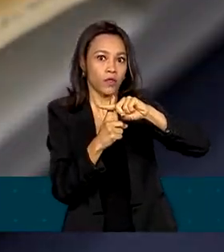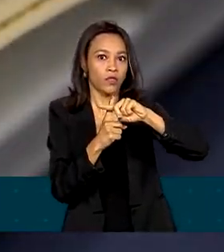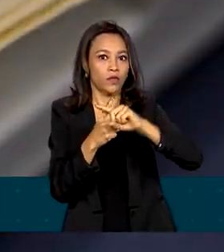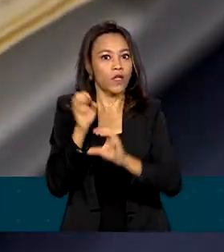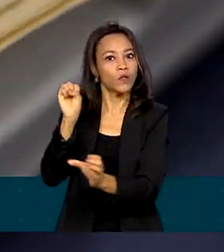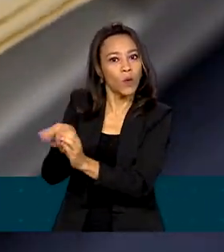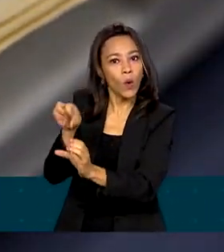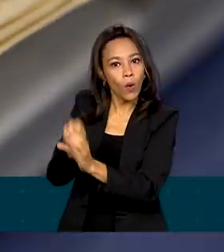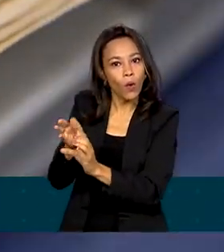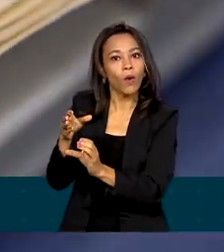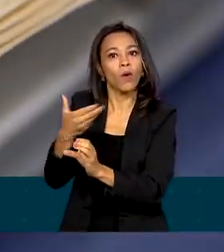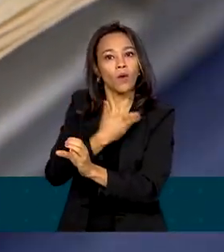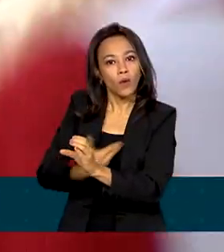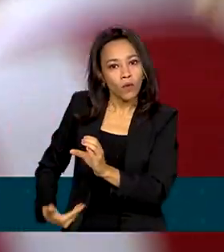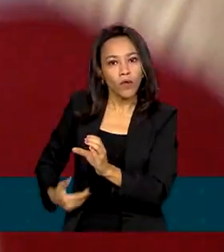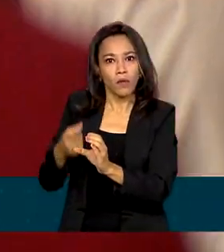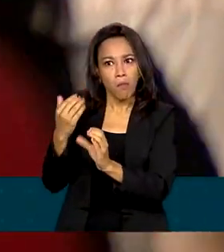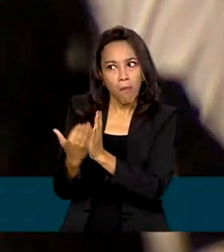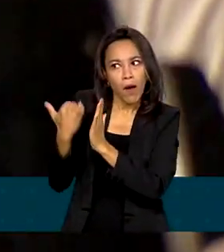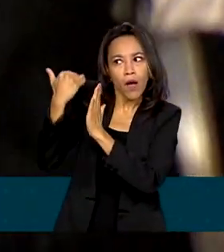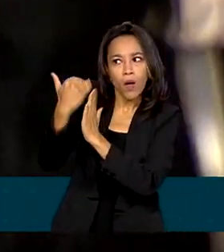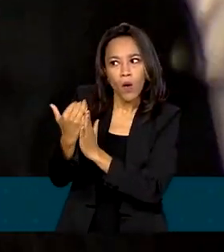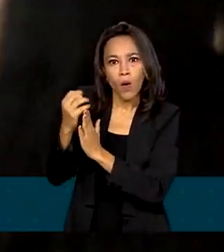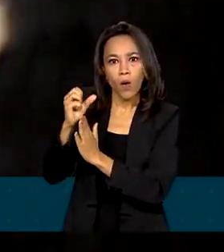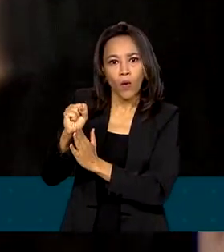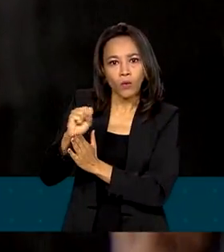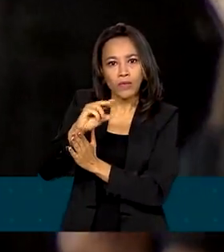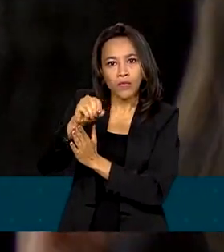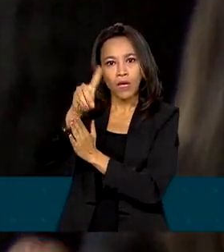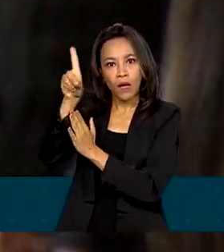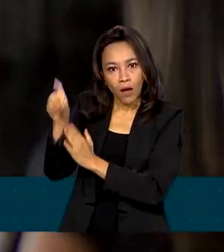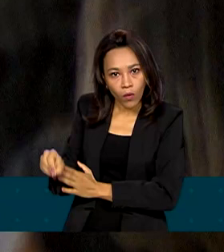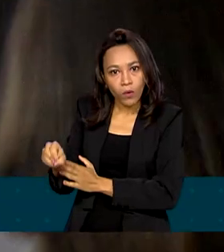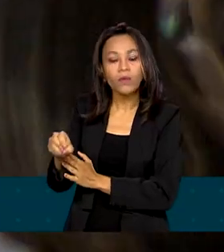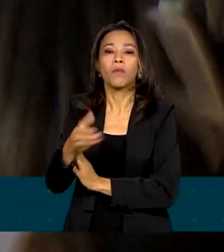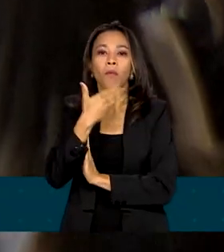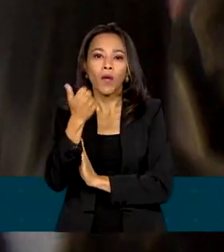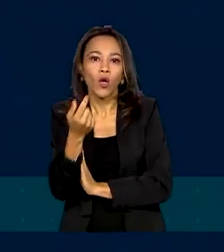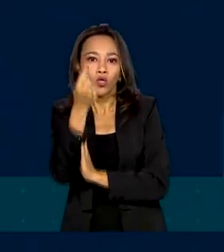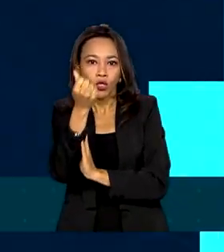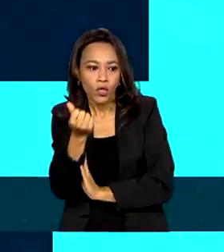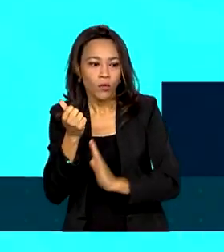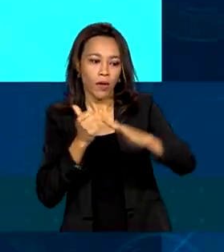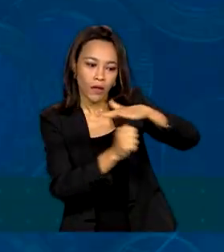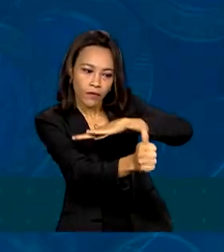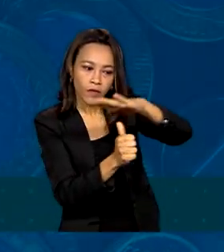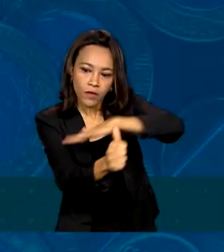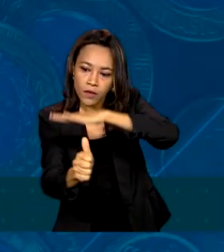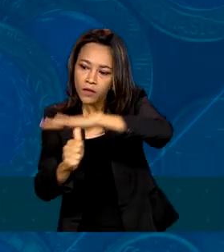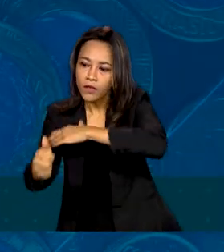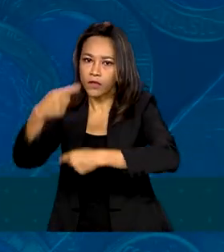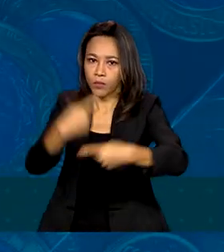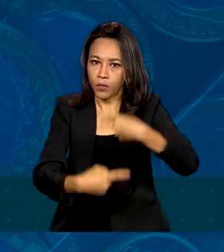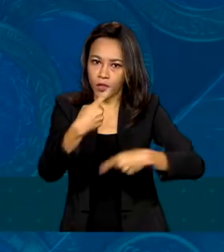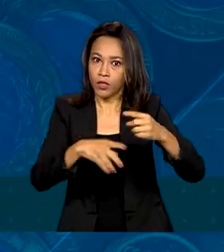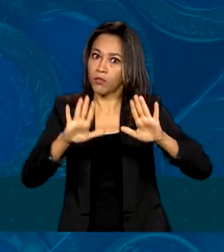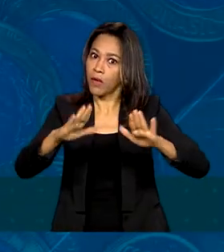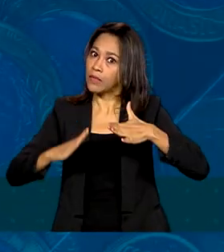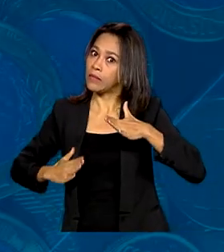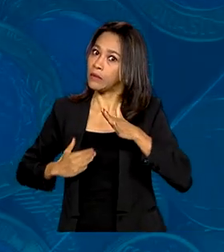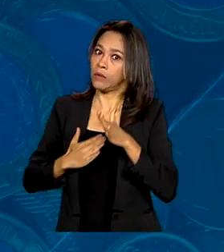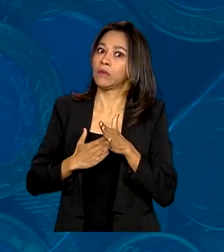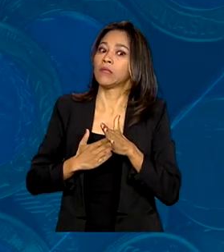Quanto maior for esse saldo, maior a margem para investimentos em políticas públicas. Isso dentro de uma faixa de